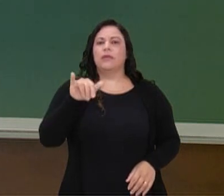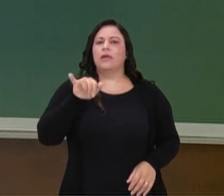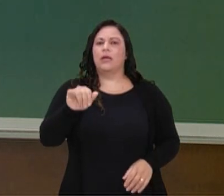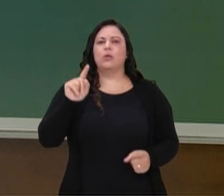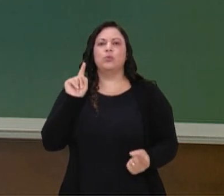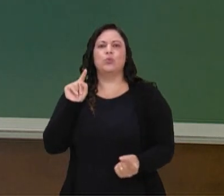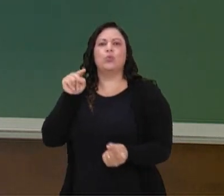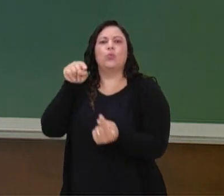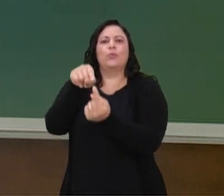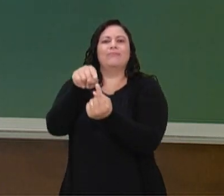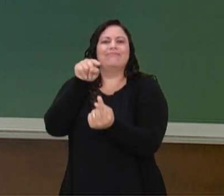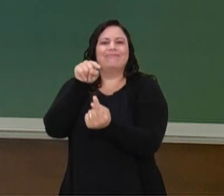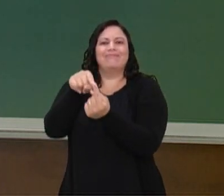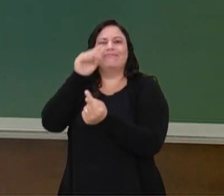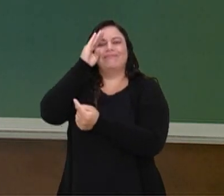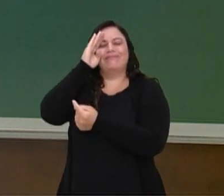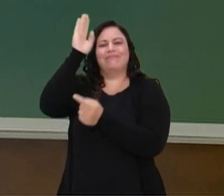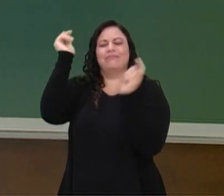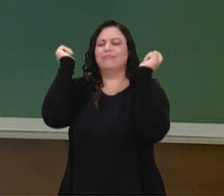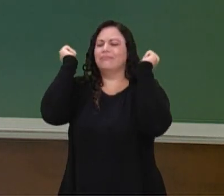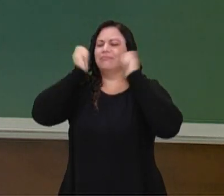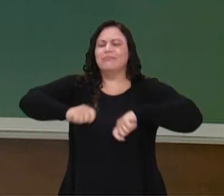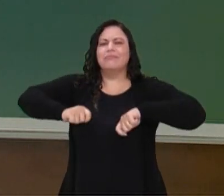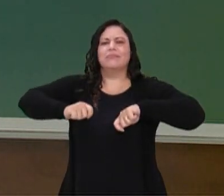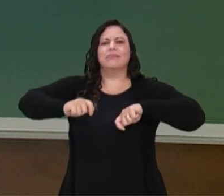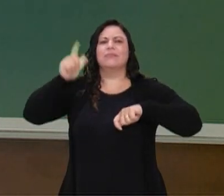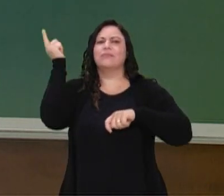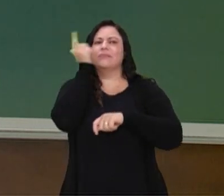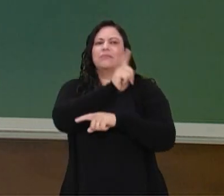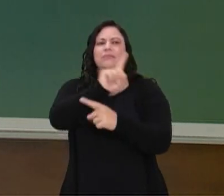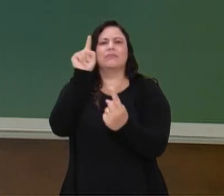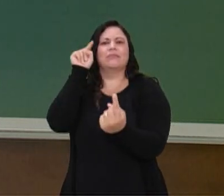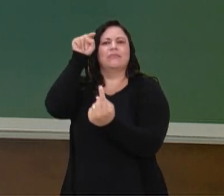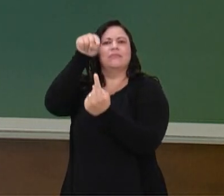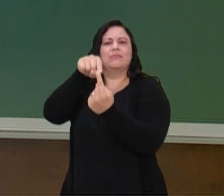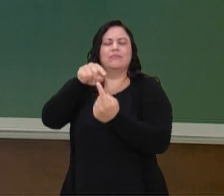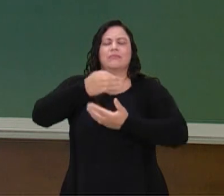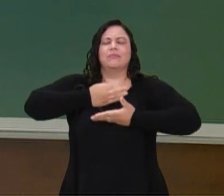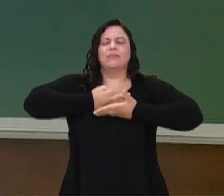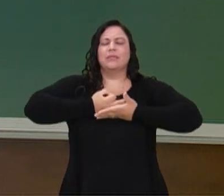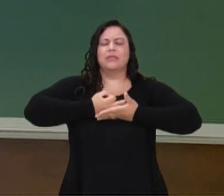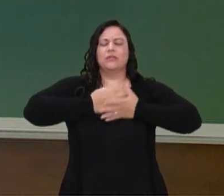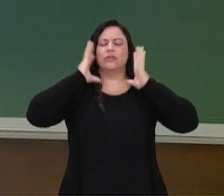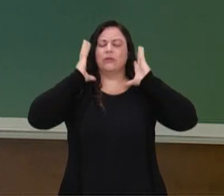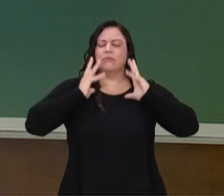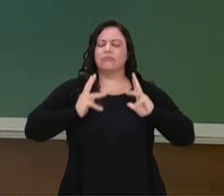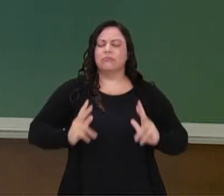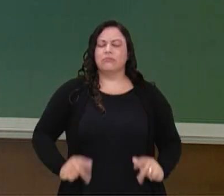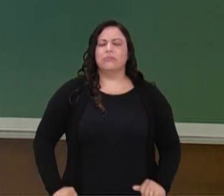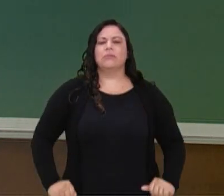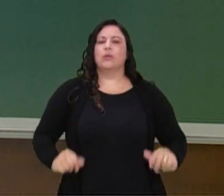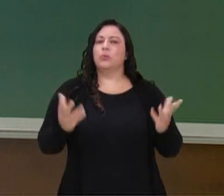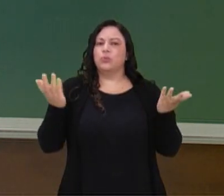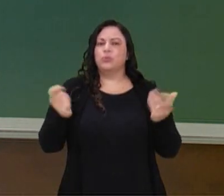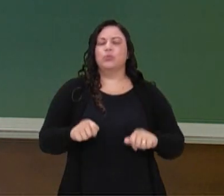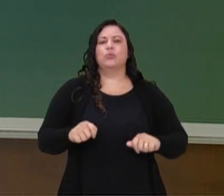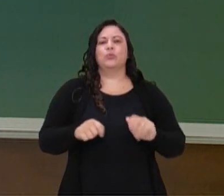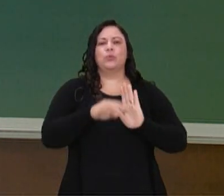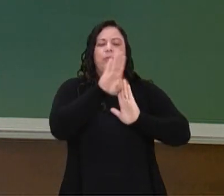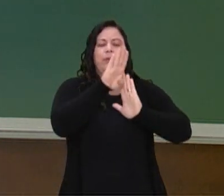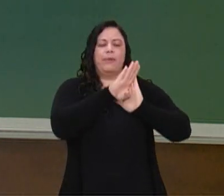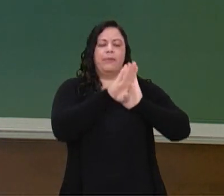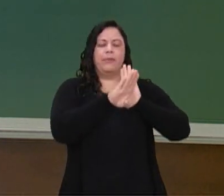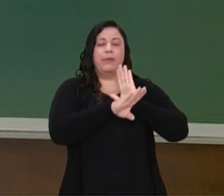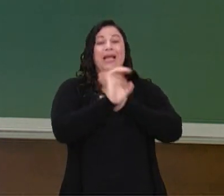Chegar ao samadhi, que é a autorealização, que é a meditação plena. Então, quando esses oito angas,